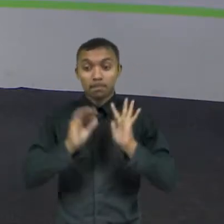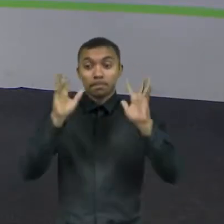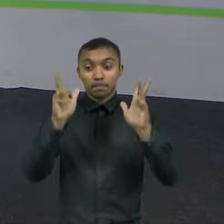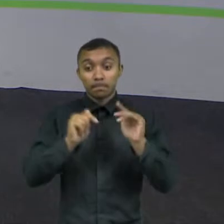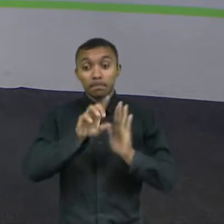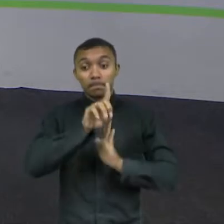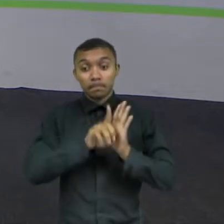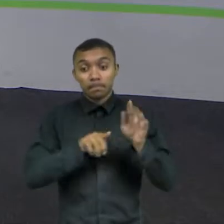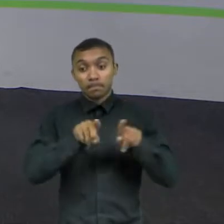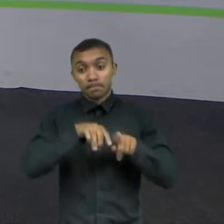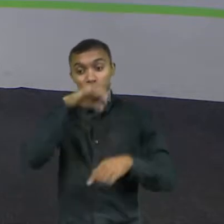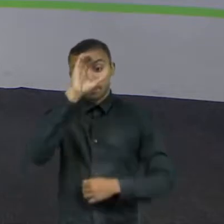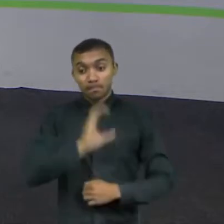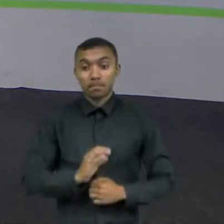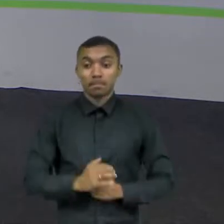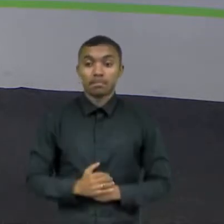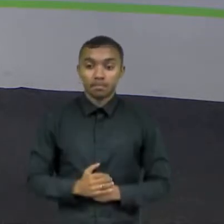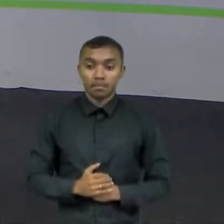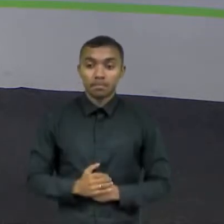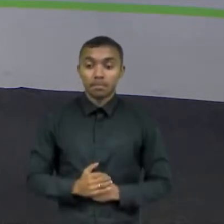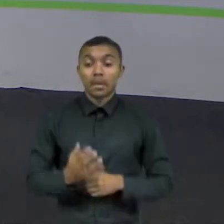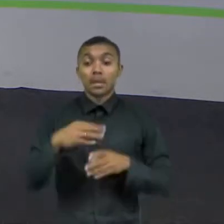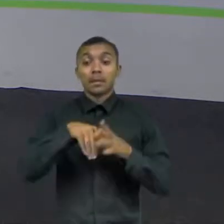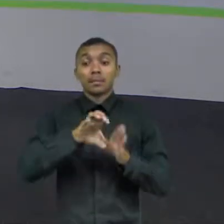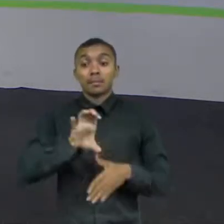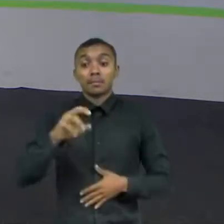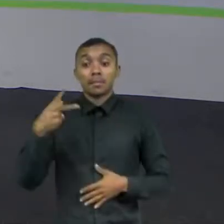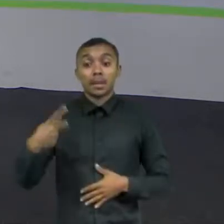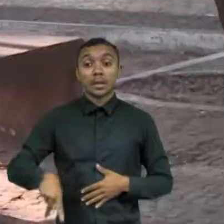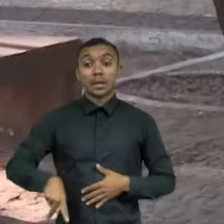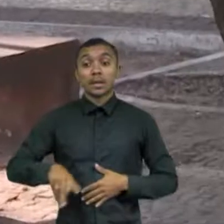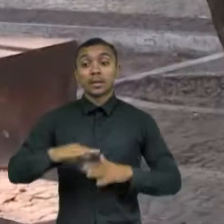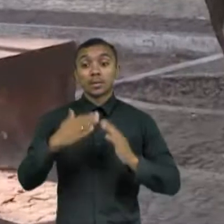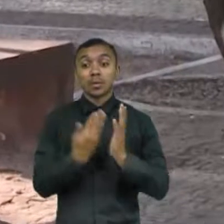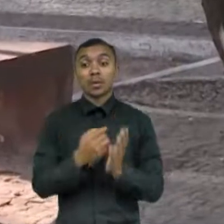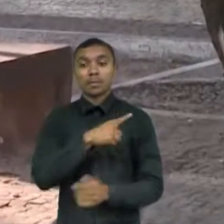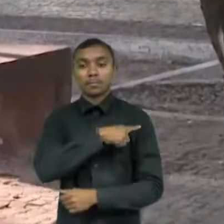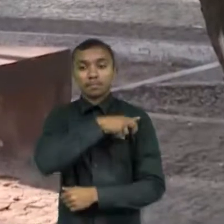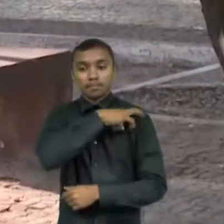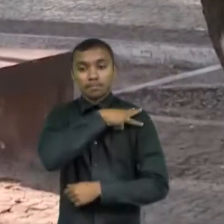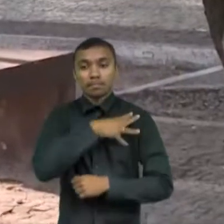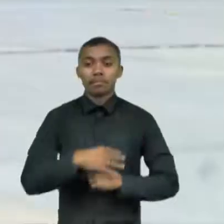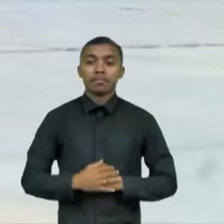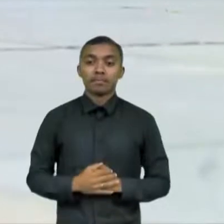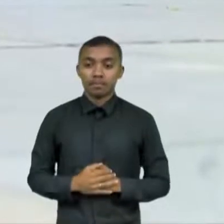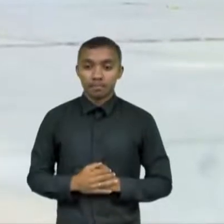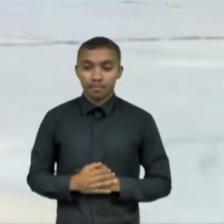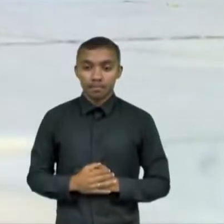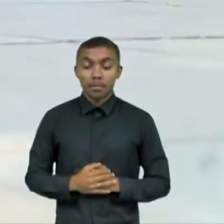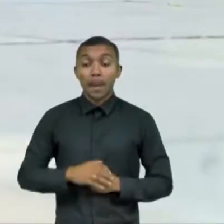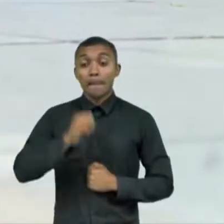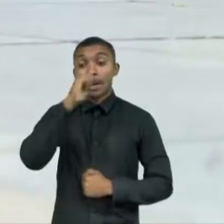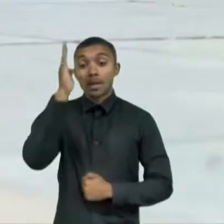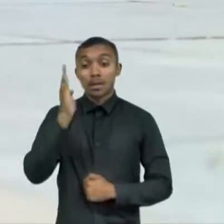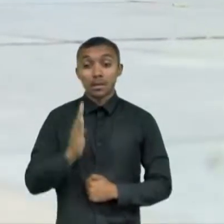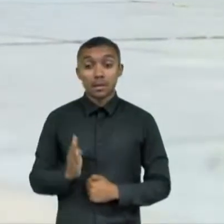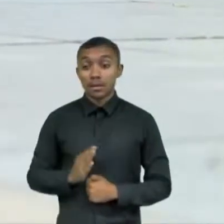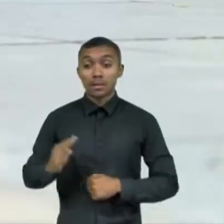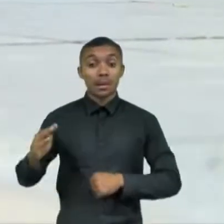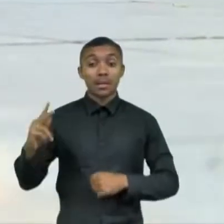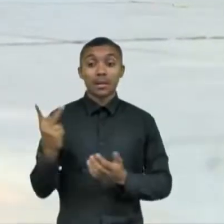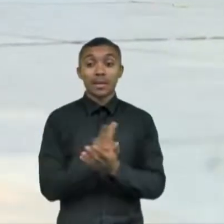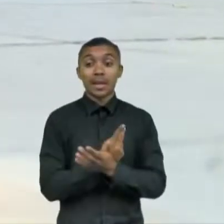cidadania no currículo escolar do ensino médio. Brasil recua no índice de desenvolvimento